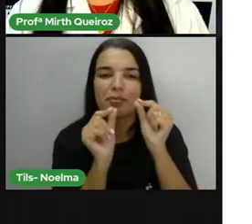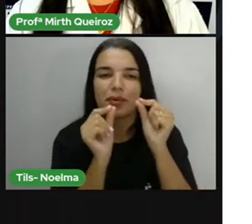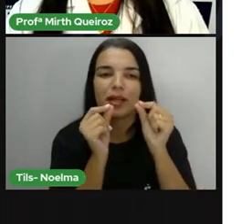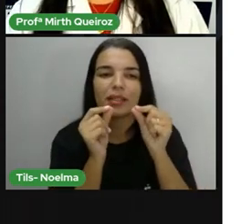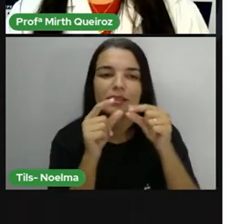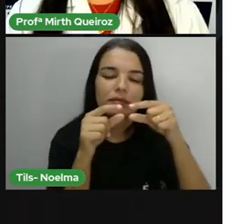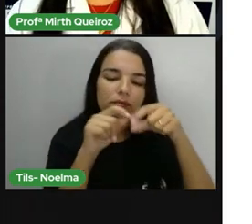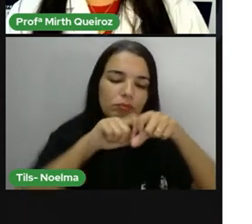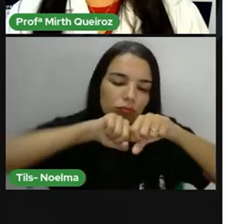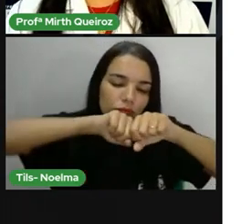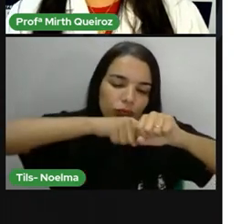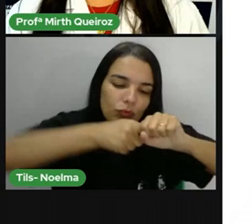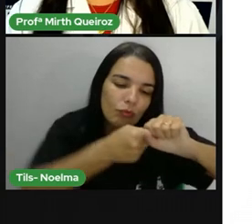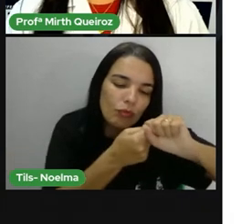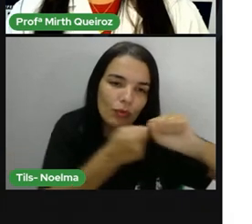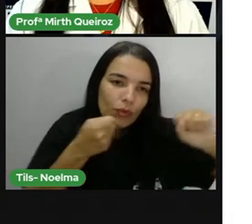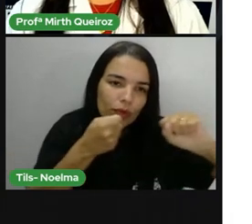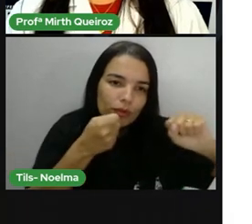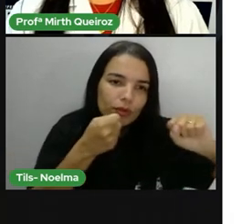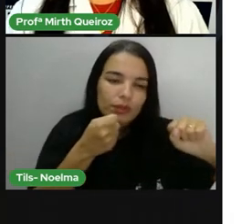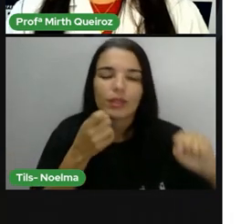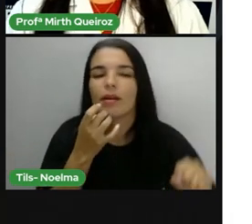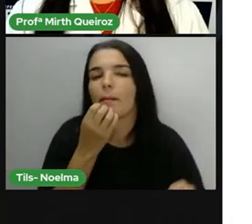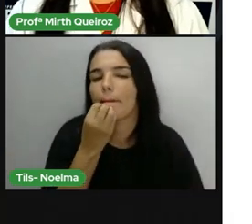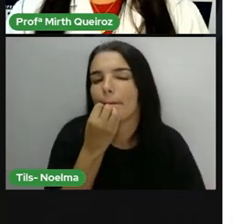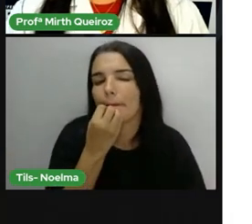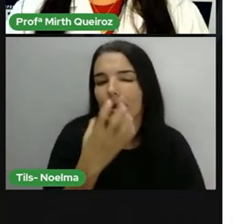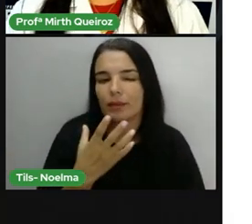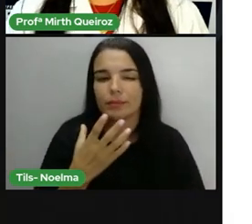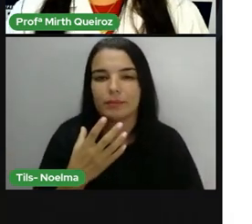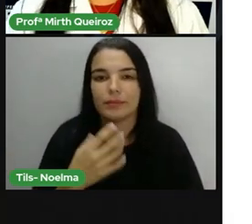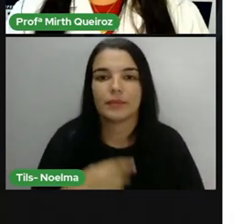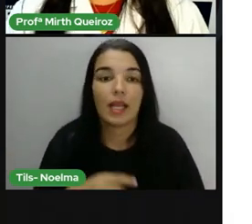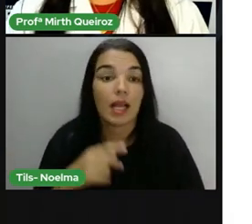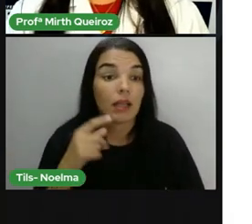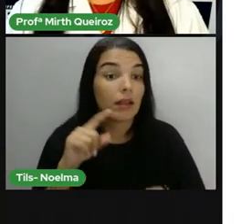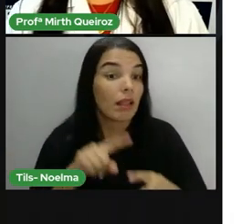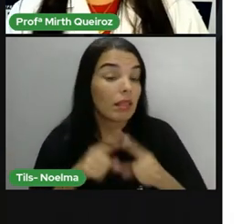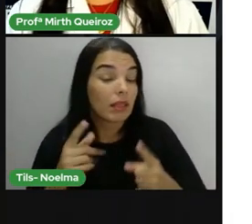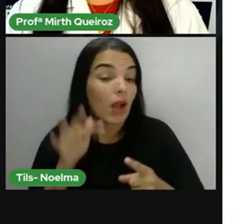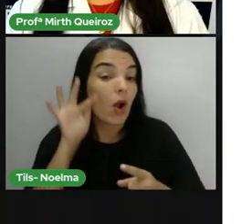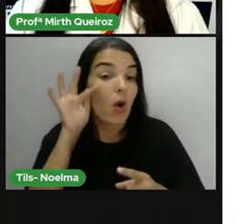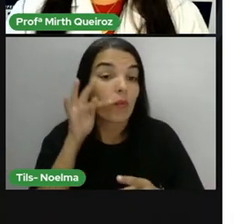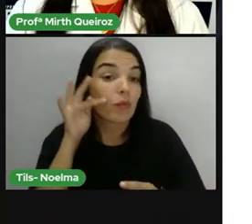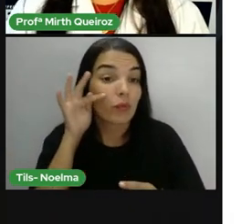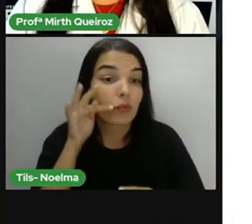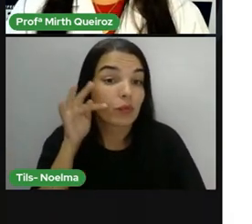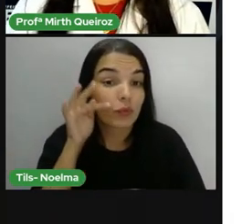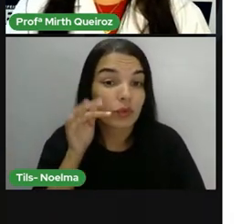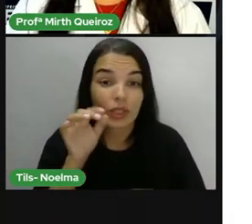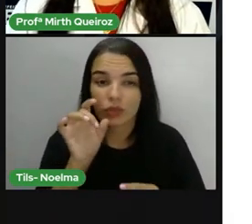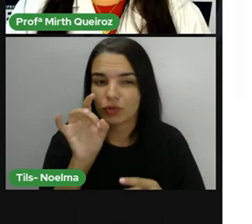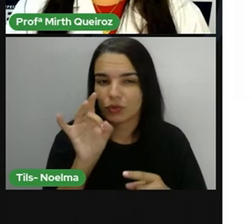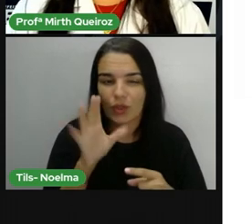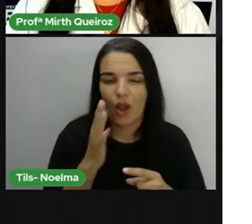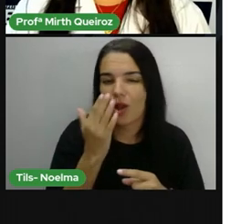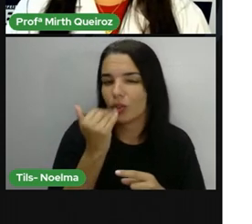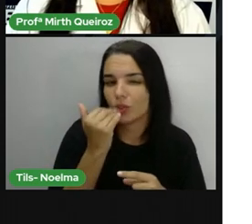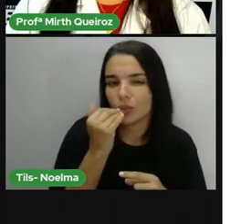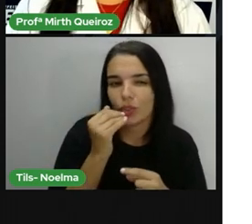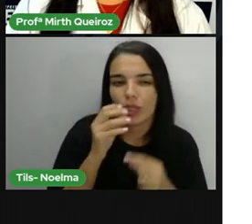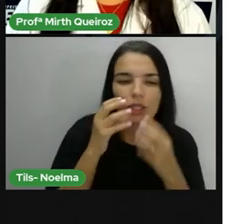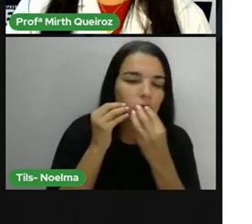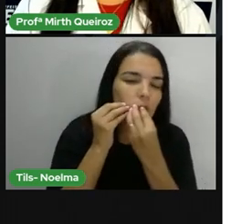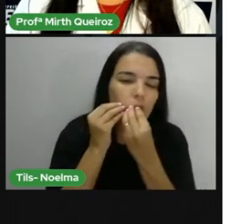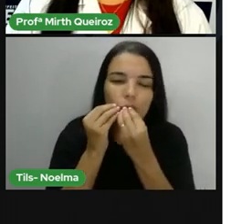caju, sua semente. Então, a fruta do caju não é essa parte que a gente come, não.